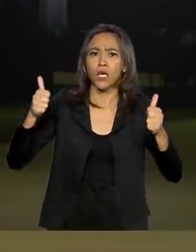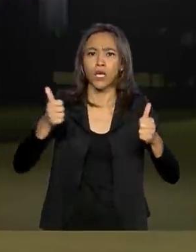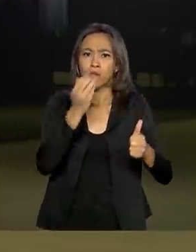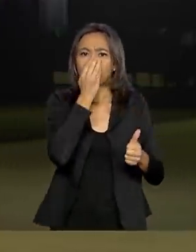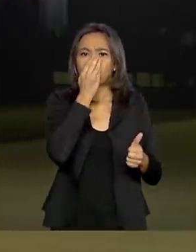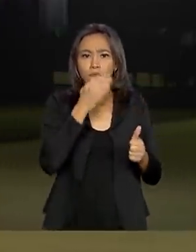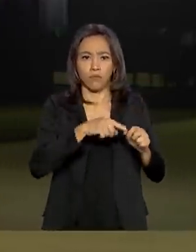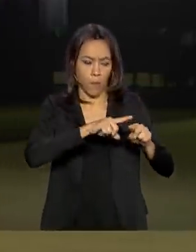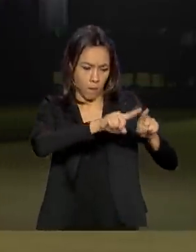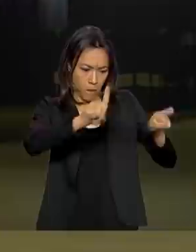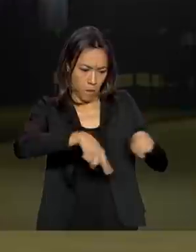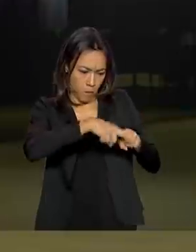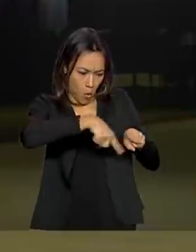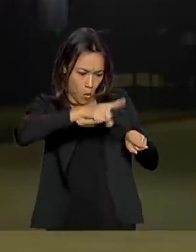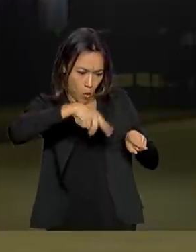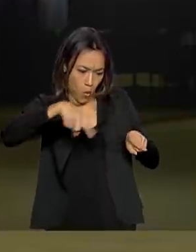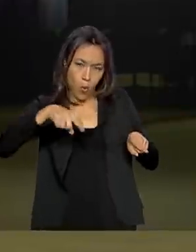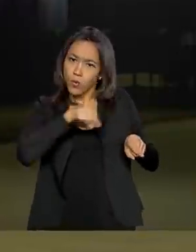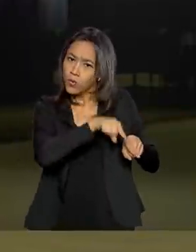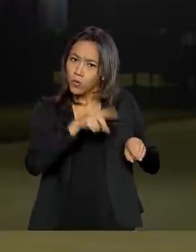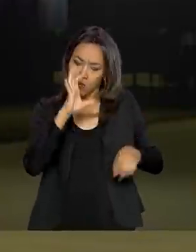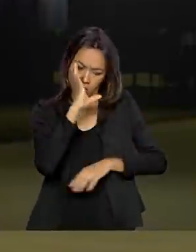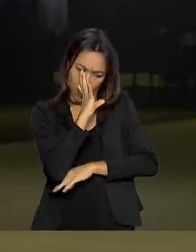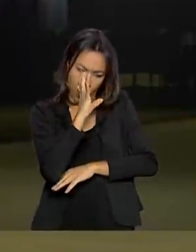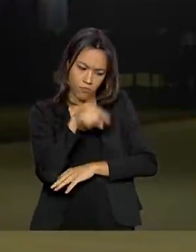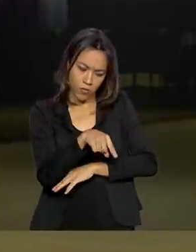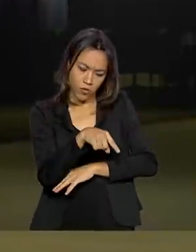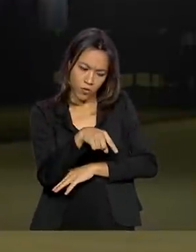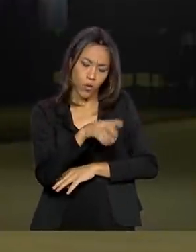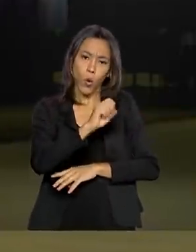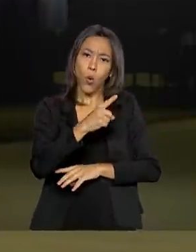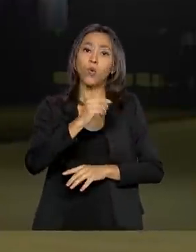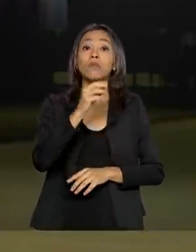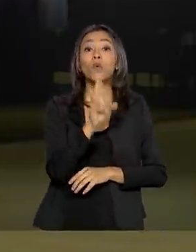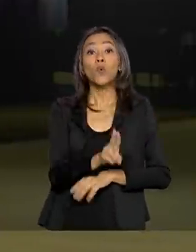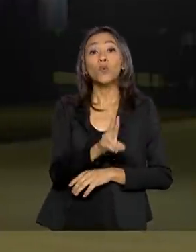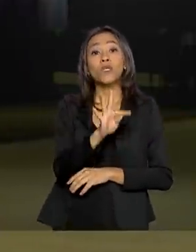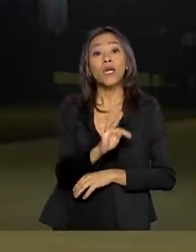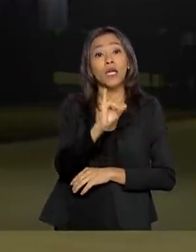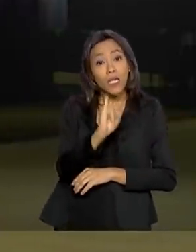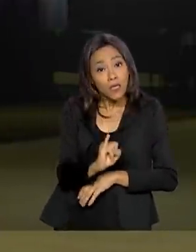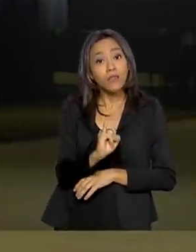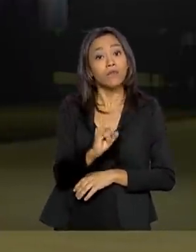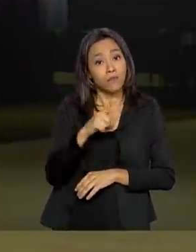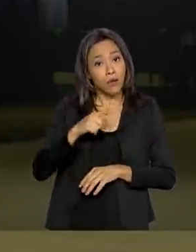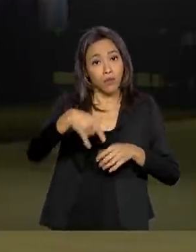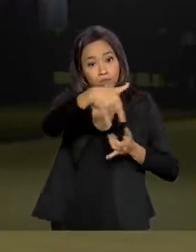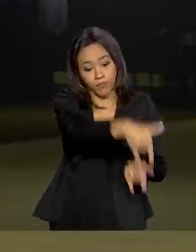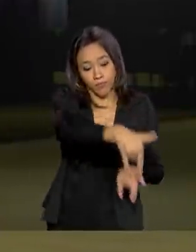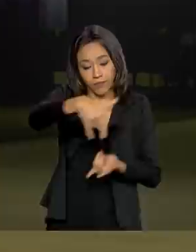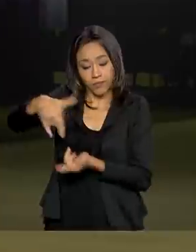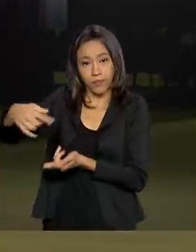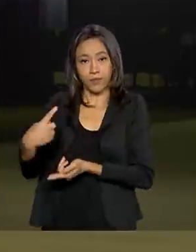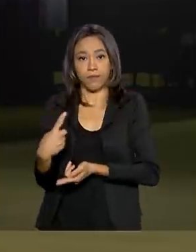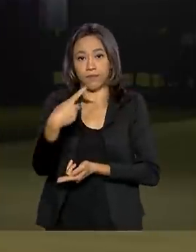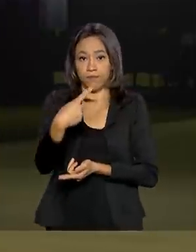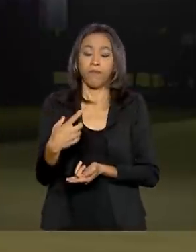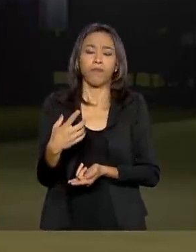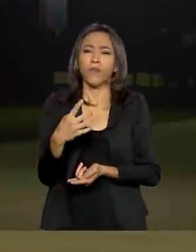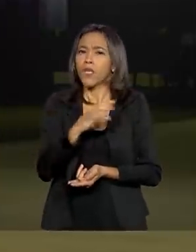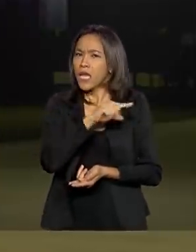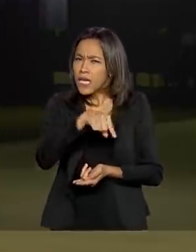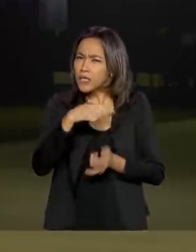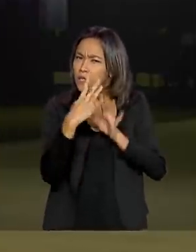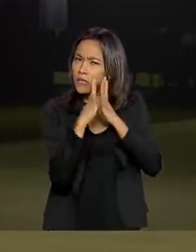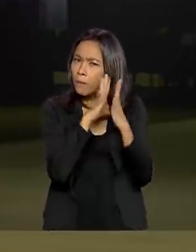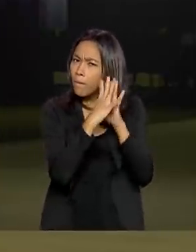leitos que podem ou ser de observação ou se transformar em leitos de terapia semi-intensiva e a ideia é repetir esse